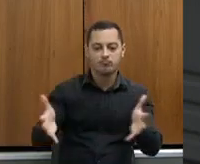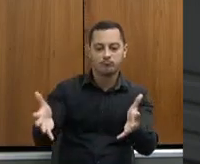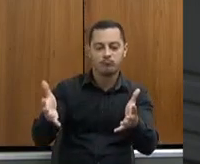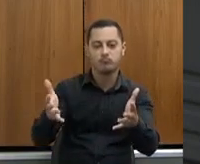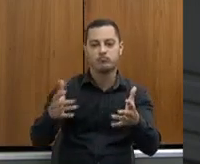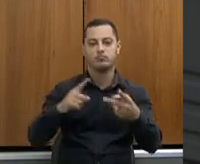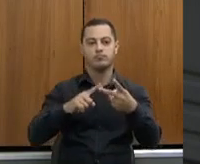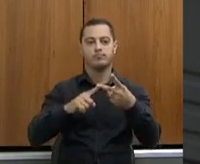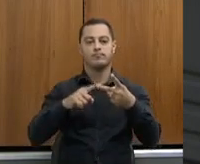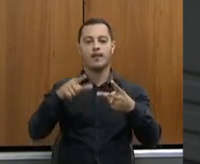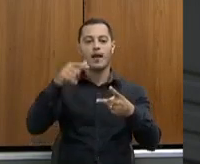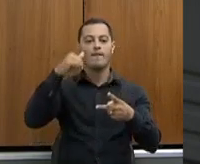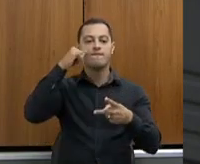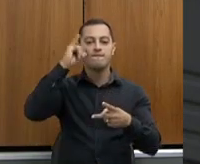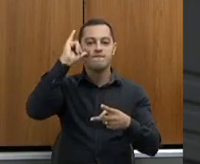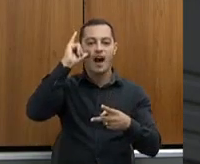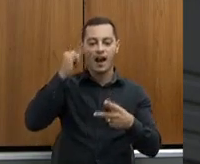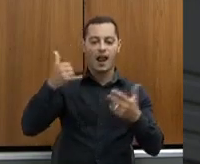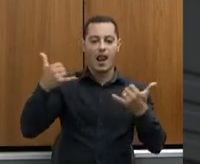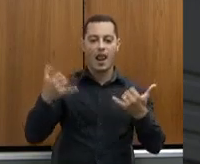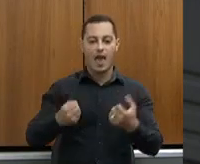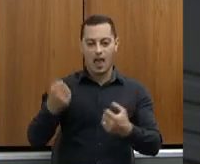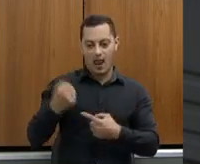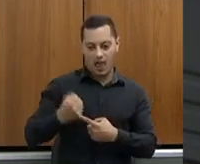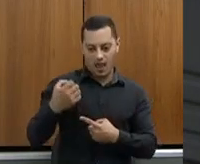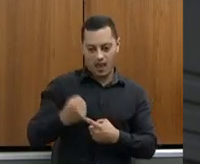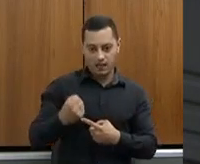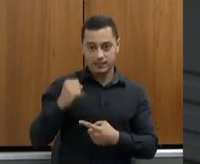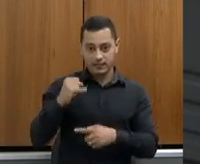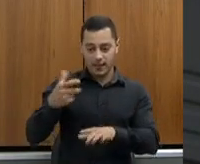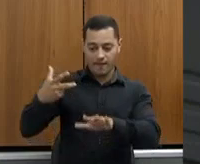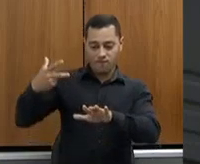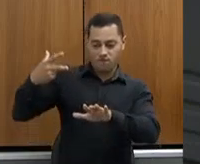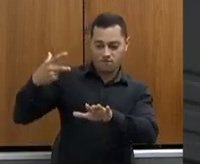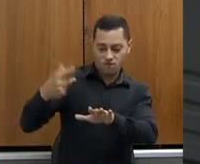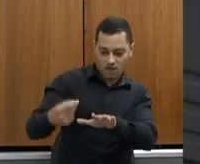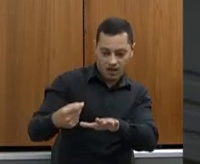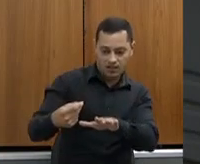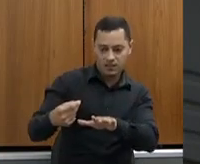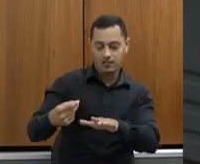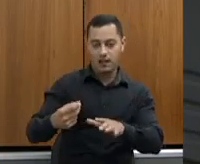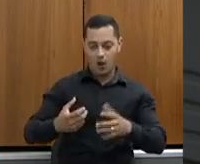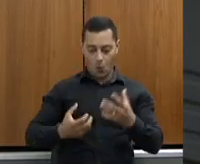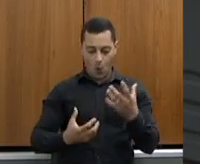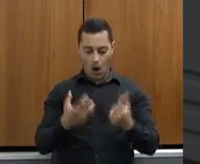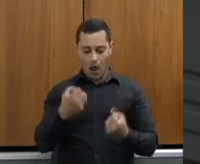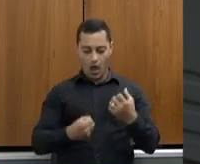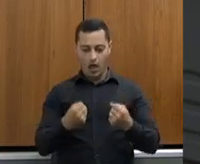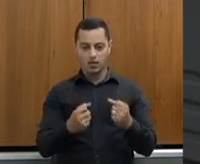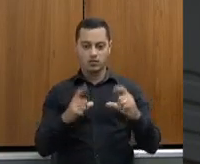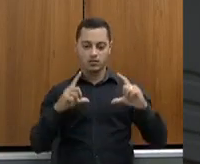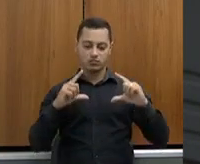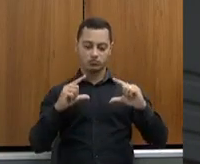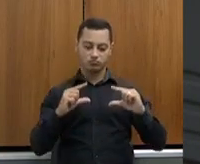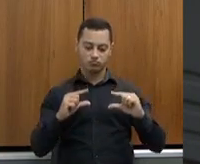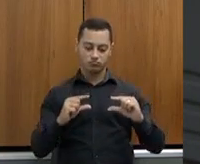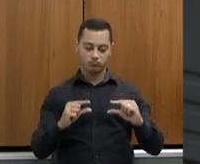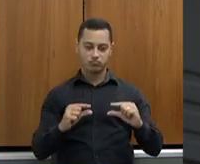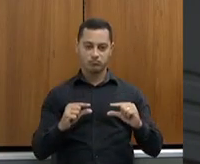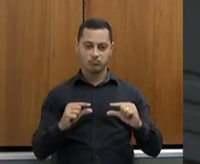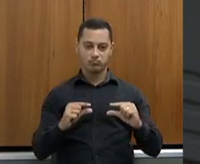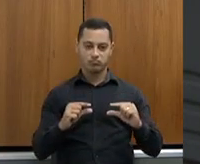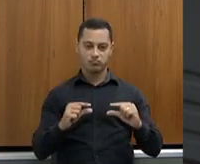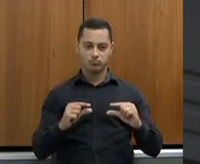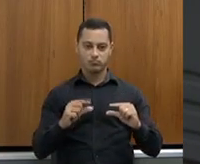contra a febre aftosa, tem estudos que mostram que ela quebra o percentual de leite em torno de meio litro de leite